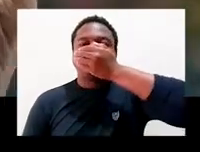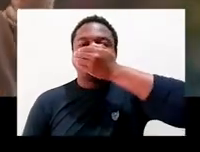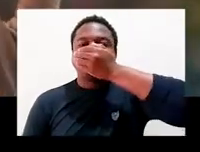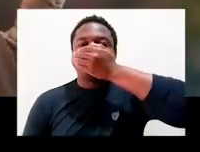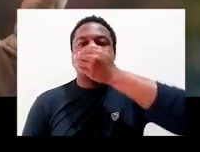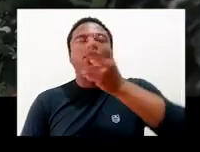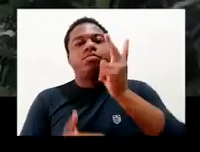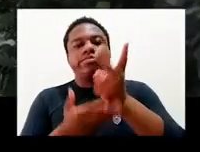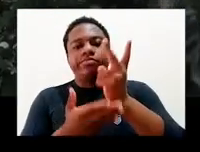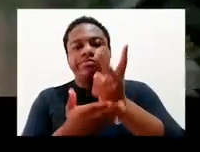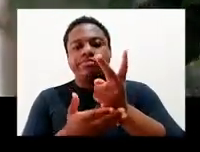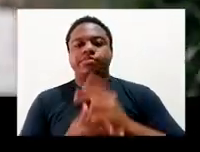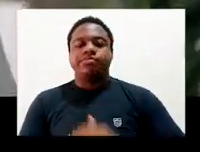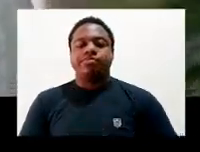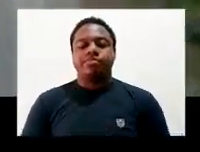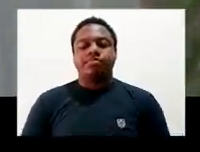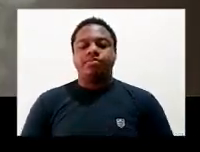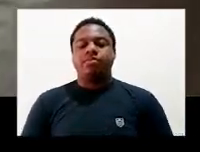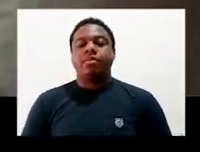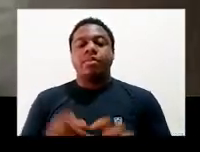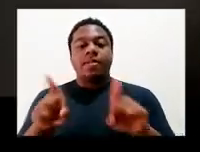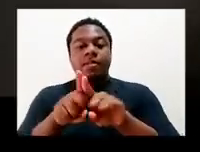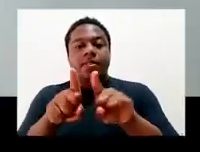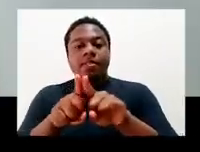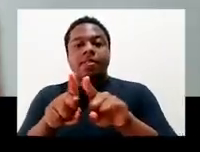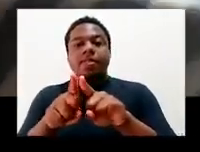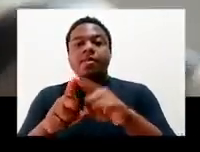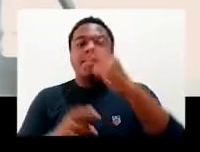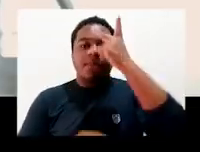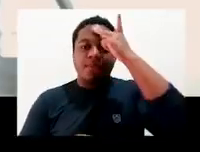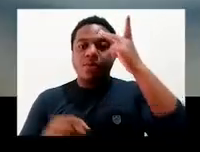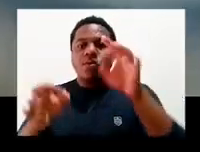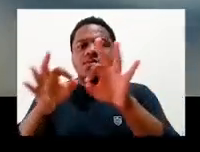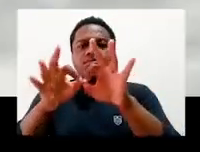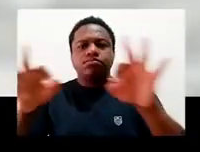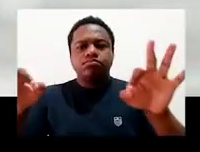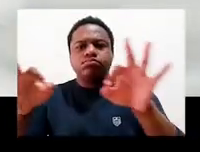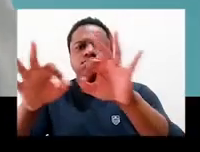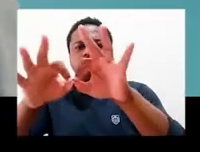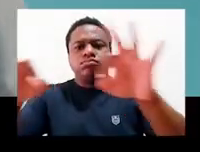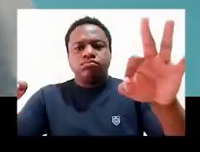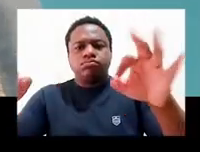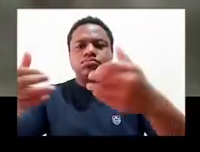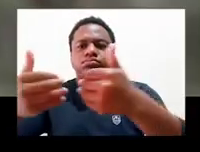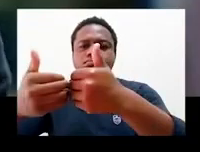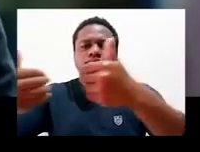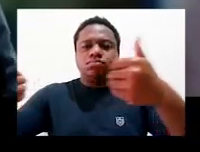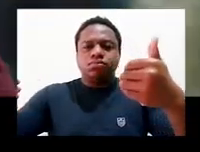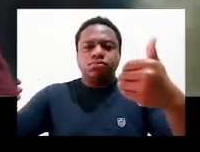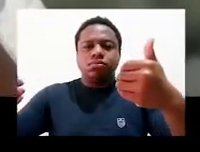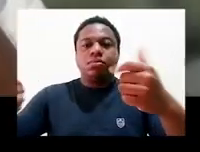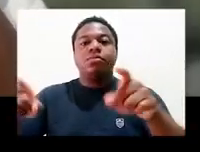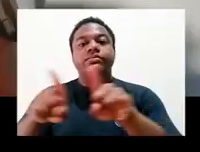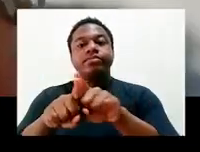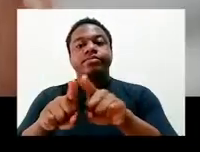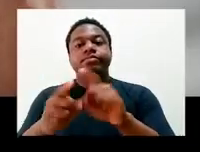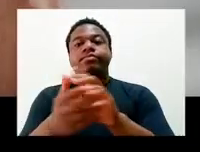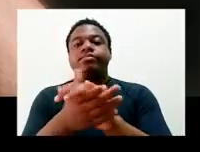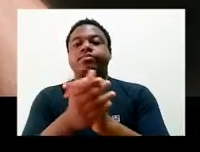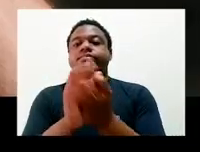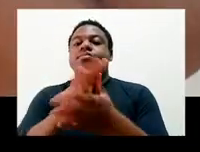e a boca. Mantenha uma distância segura das pessoas e lave sempre as mãos. Não deixe o coronavírus virar o ano com você.